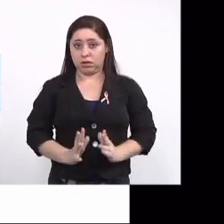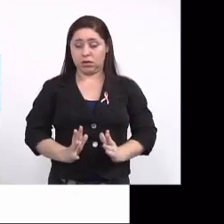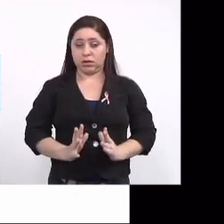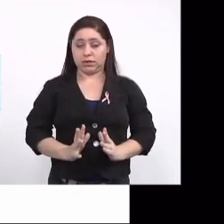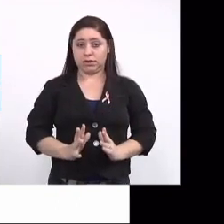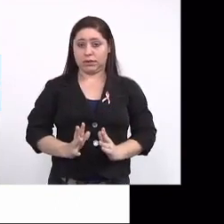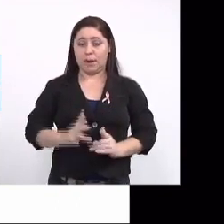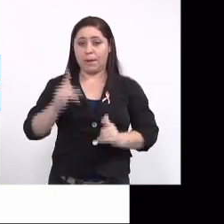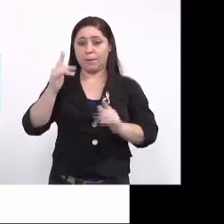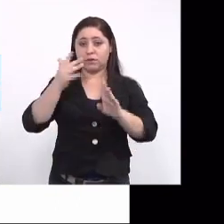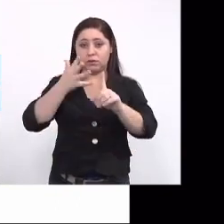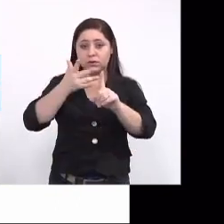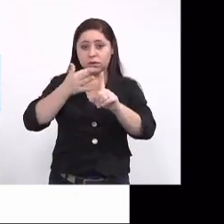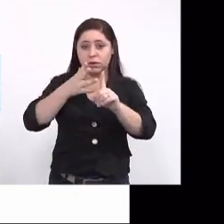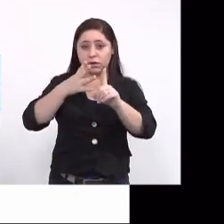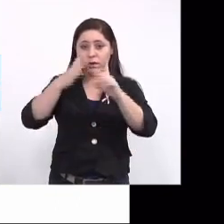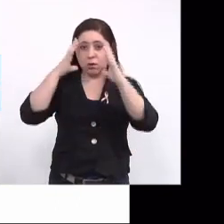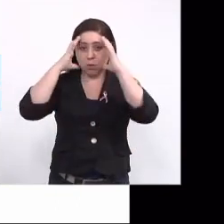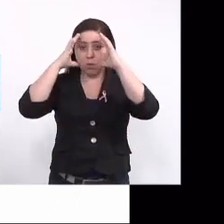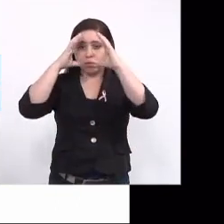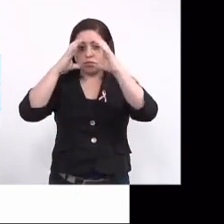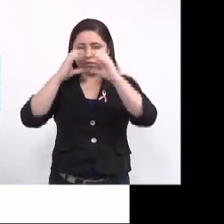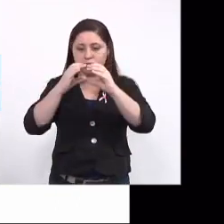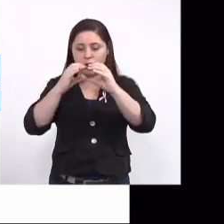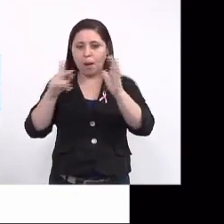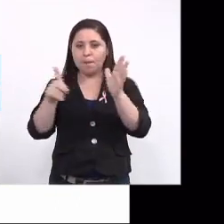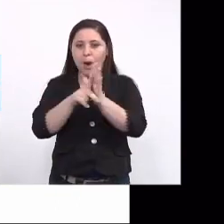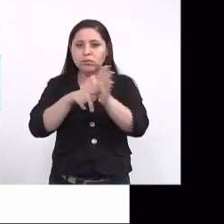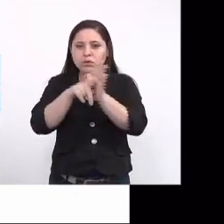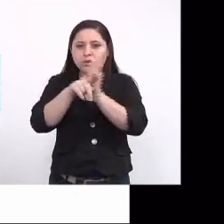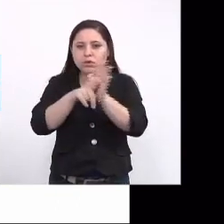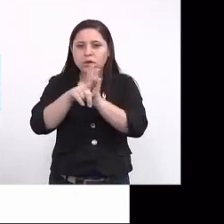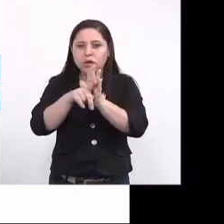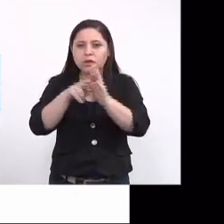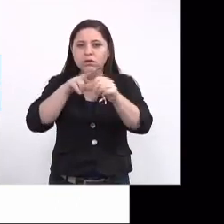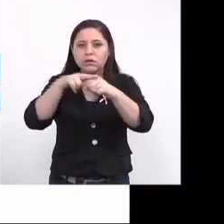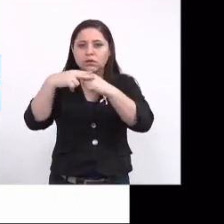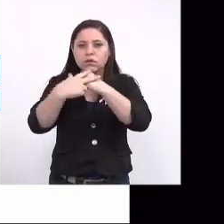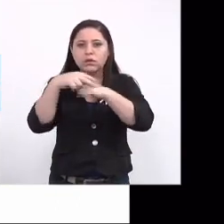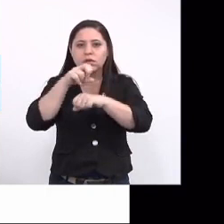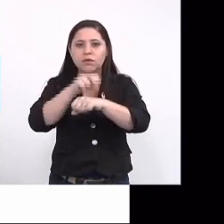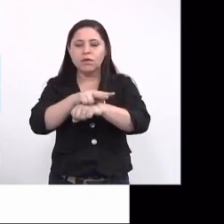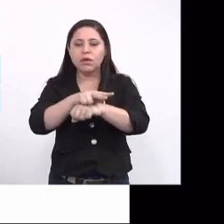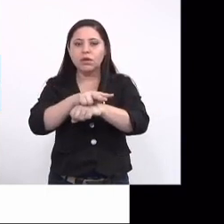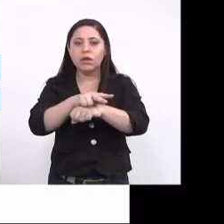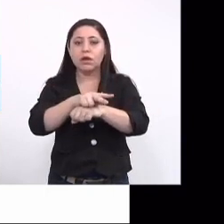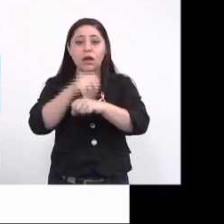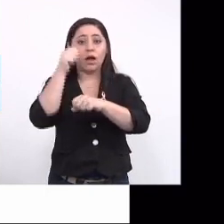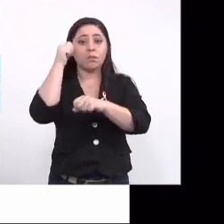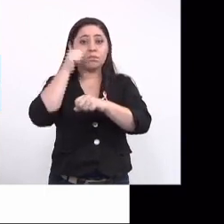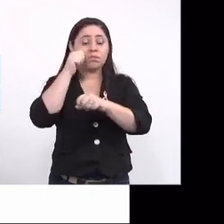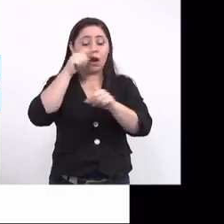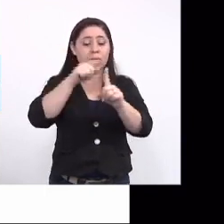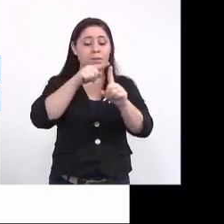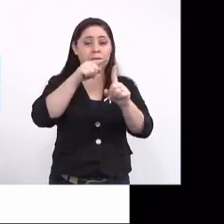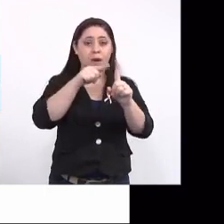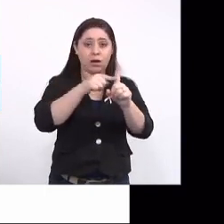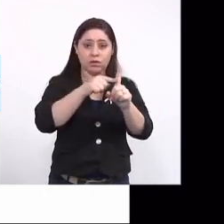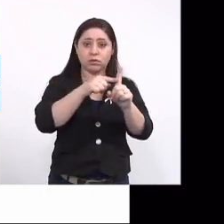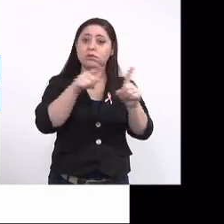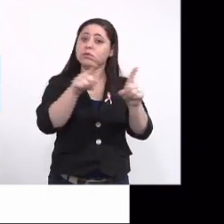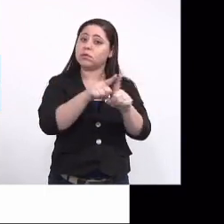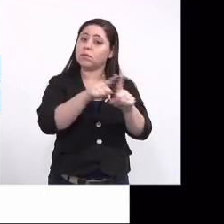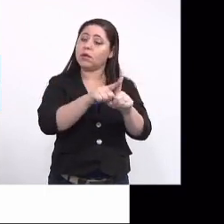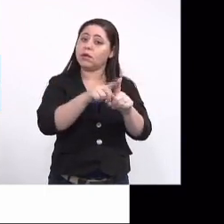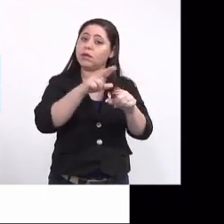microcefalia, com resultado positivo para Zika, e, por consequência, a mãe teve Zika na gestação também, só